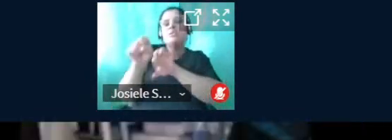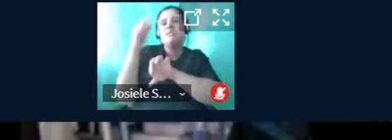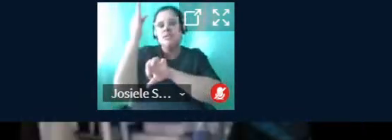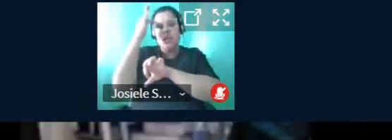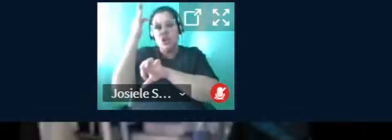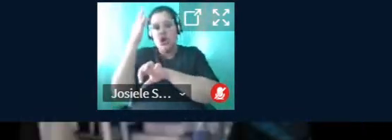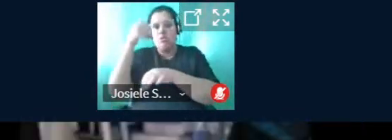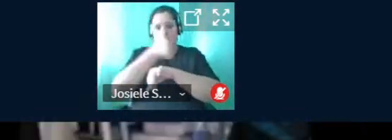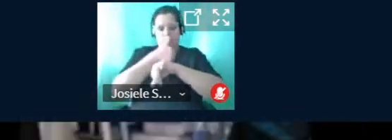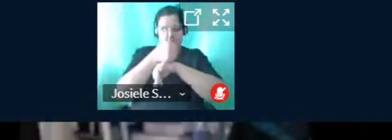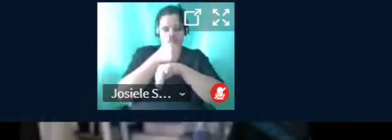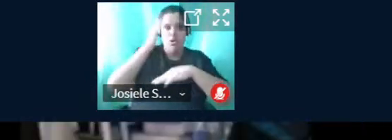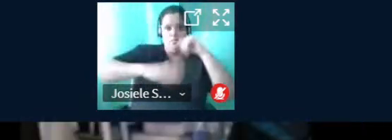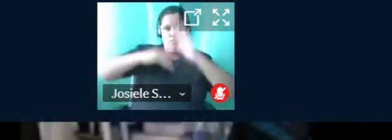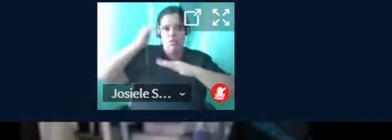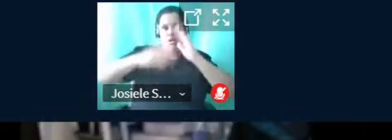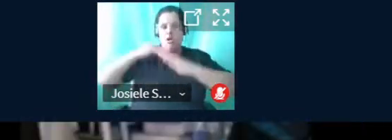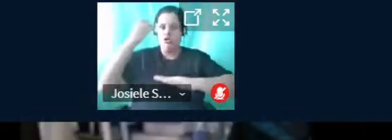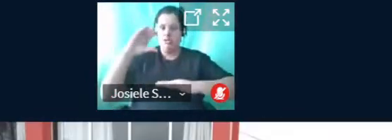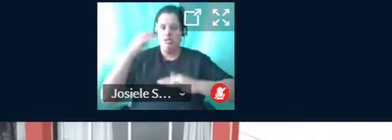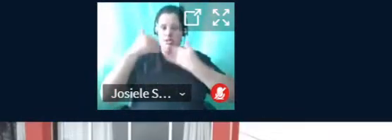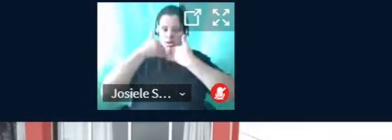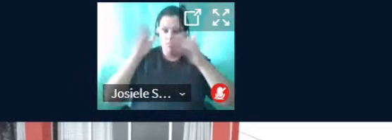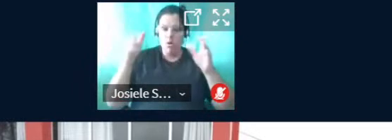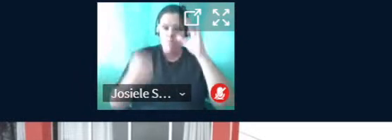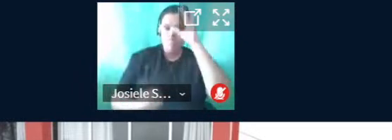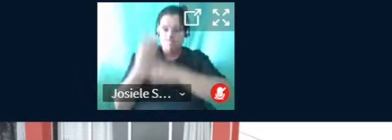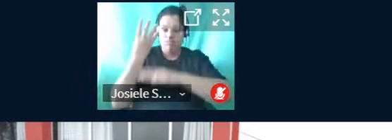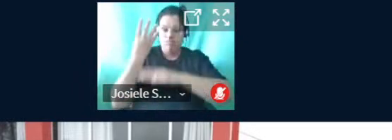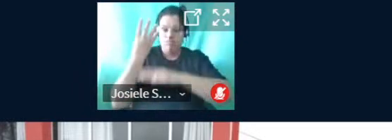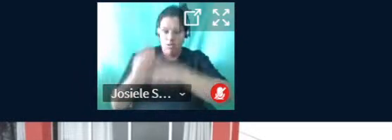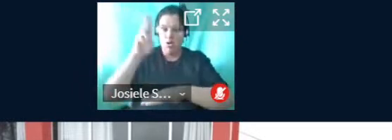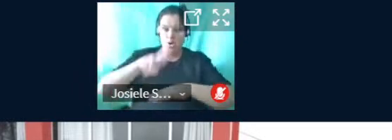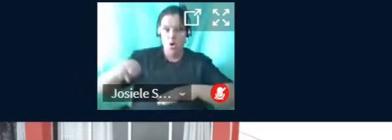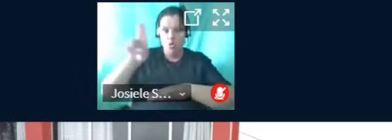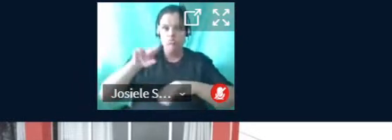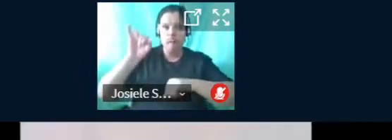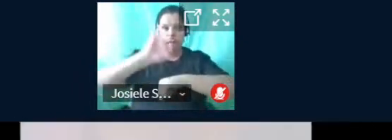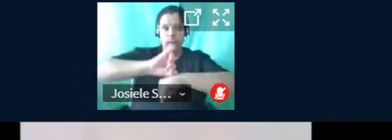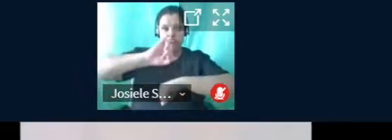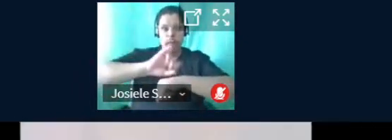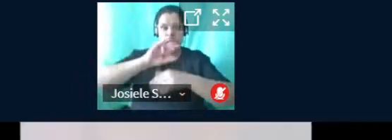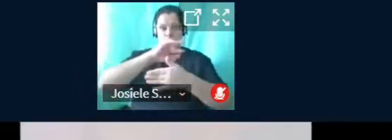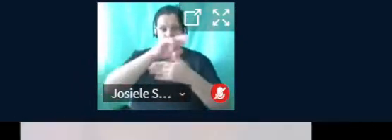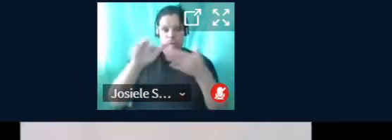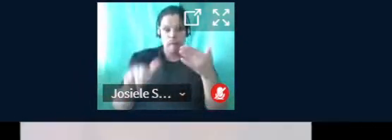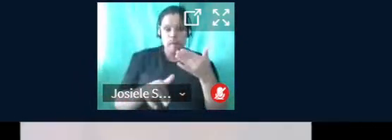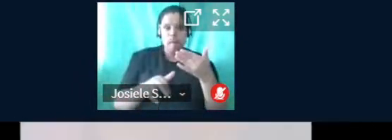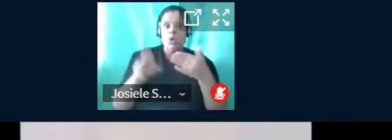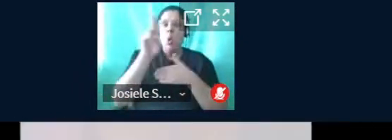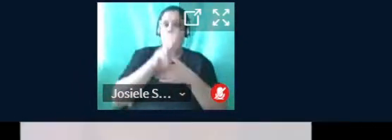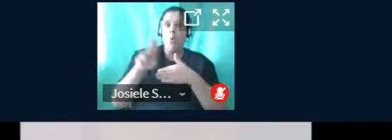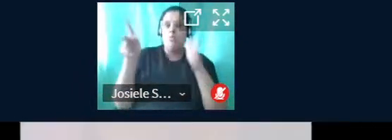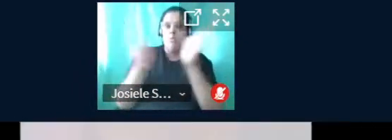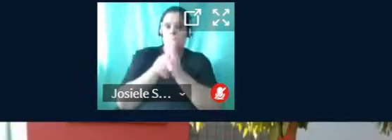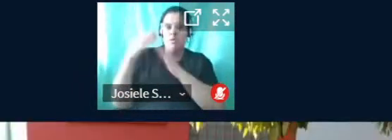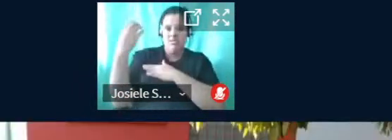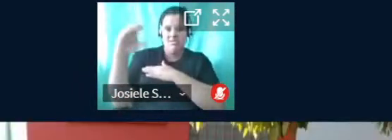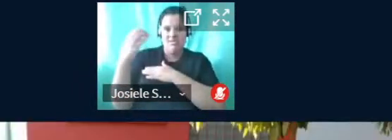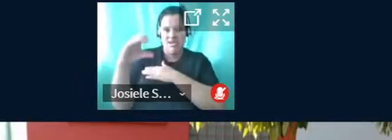de práticas de ciência aberta, de produção e utilização de hiperobjetos destinados ao uso científico.